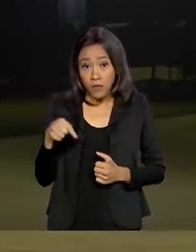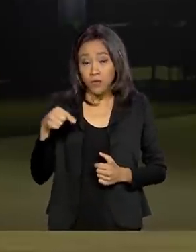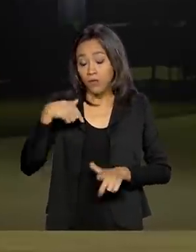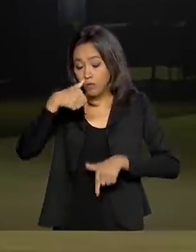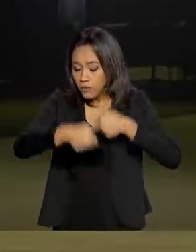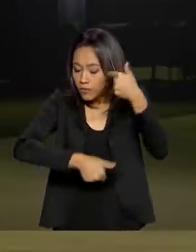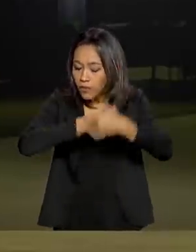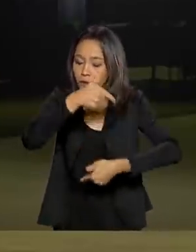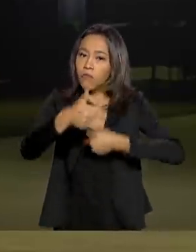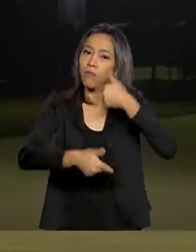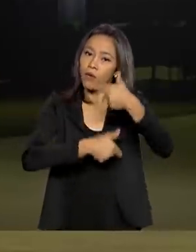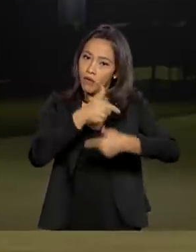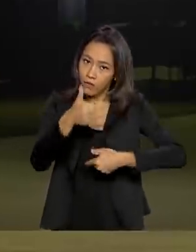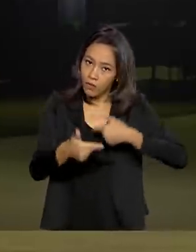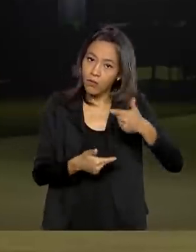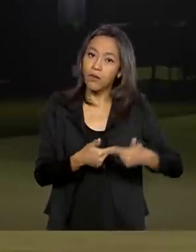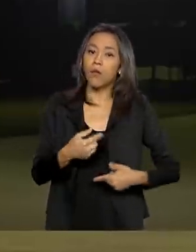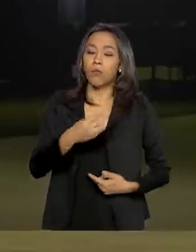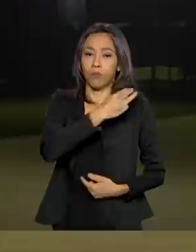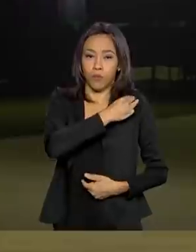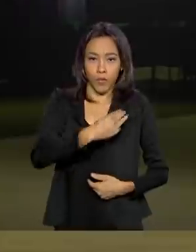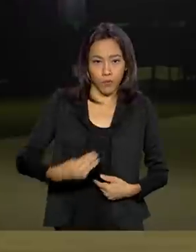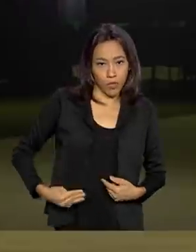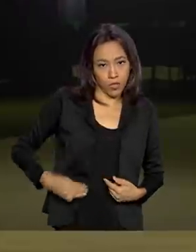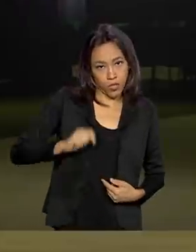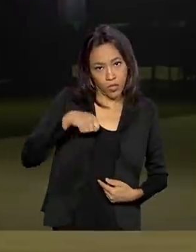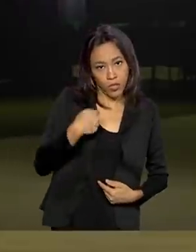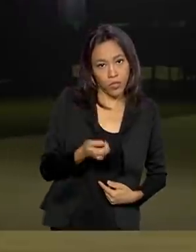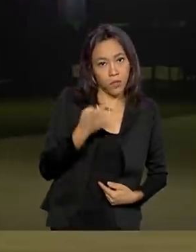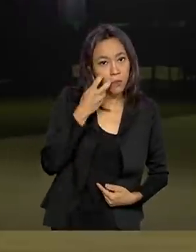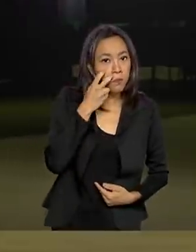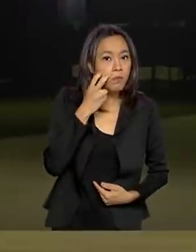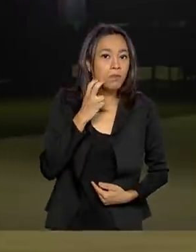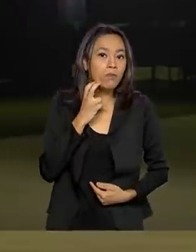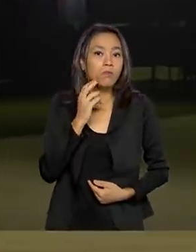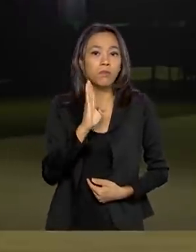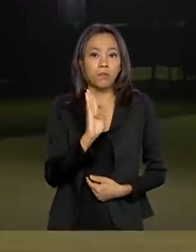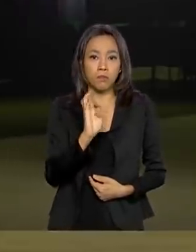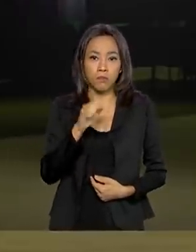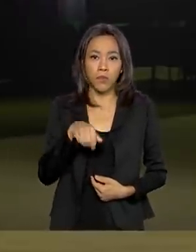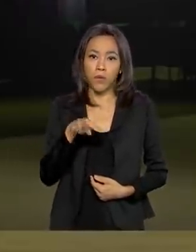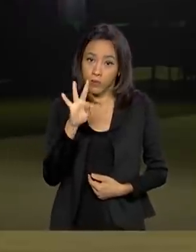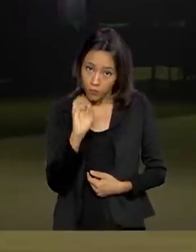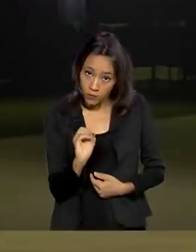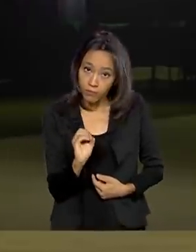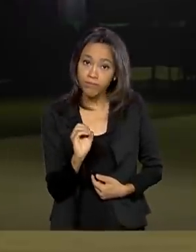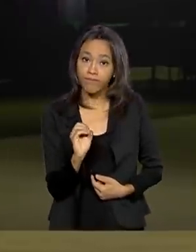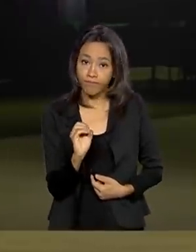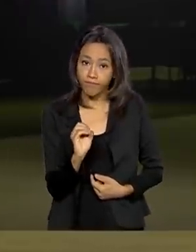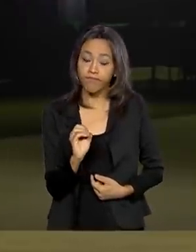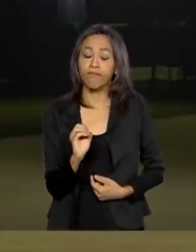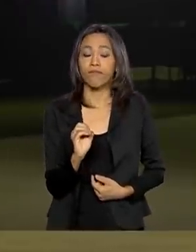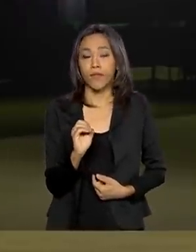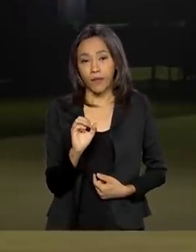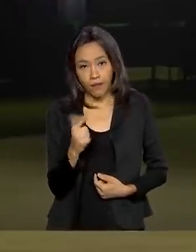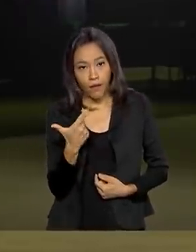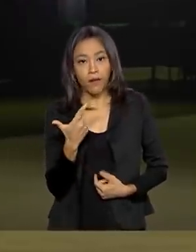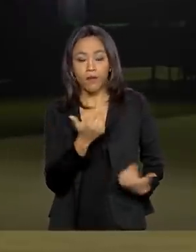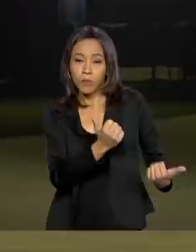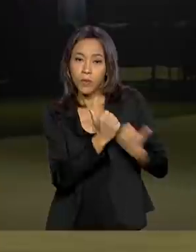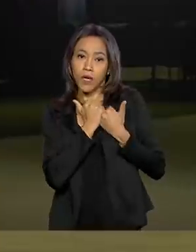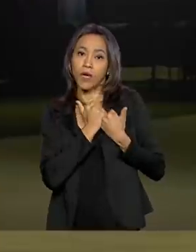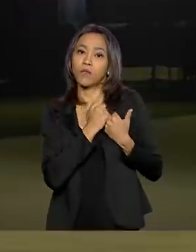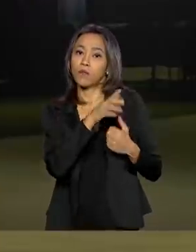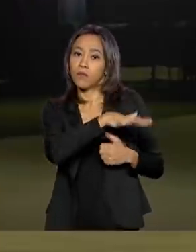desenvolvido pelo ministro Bento, né, lá no Ministério de Minas e Energia. E que, claro, nós que lá com assistência social